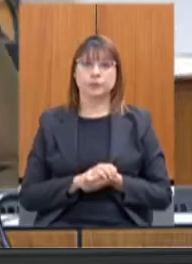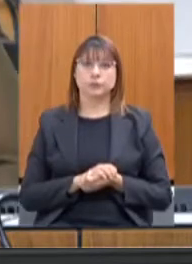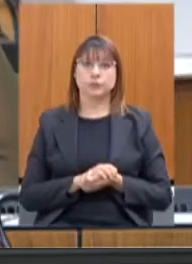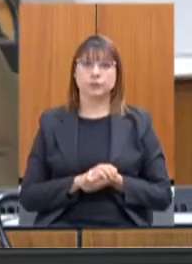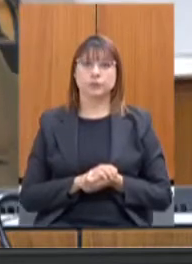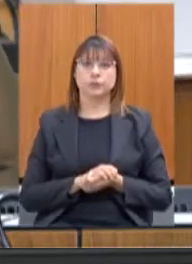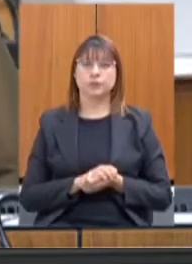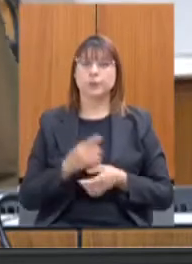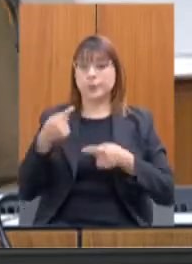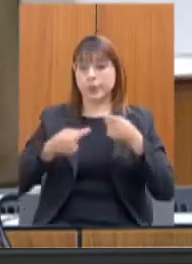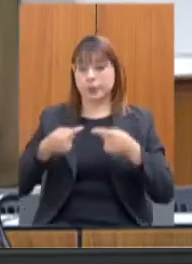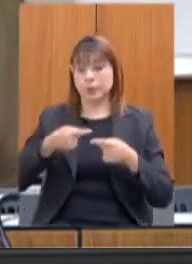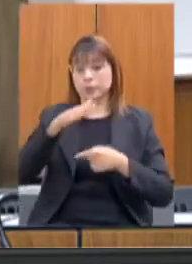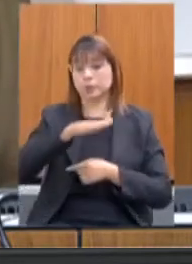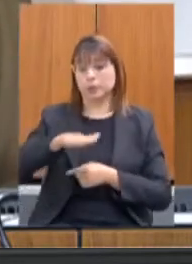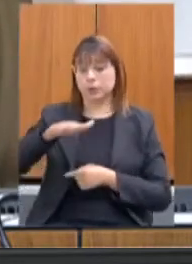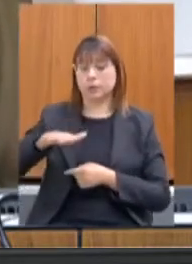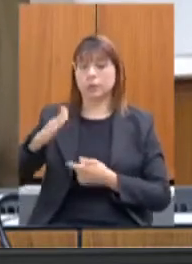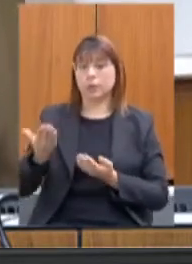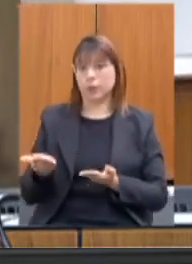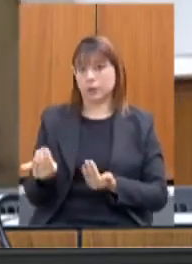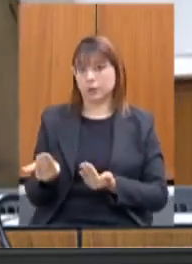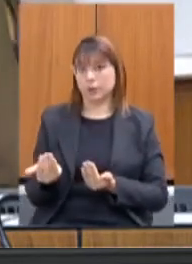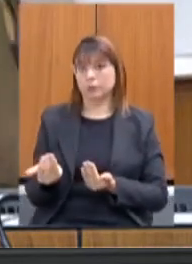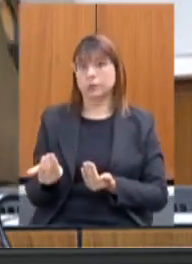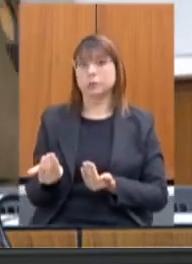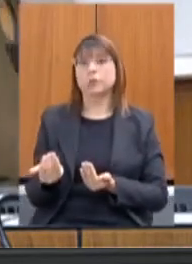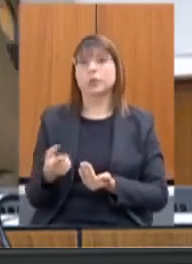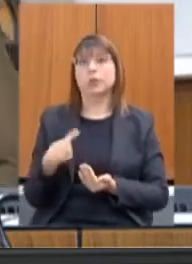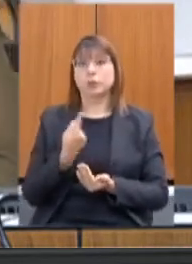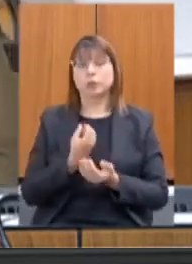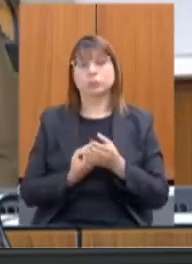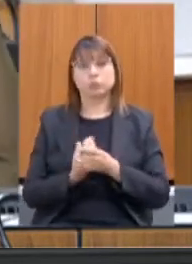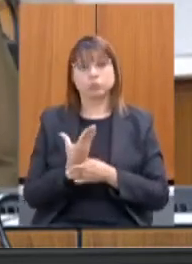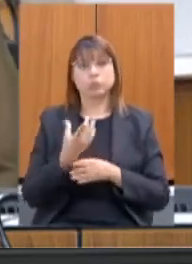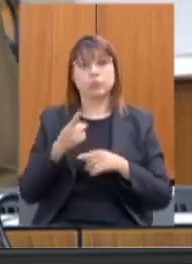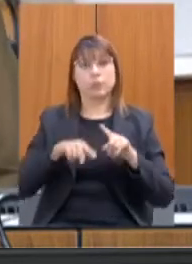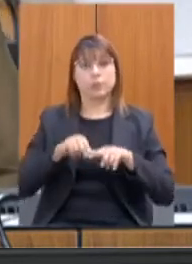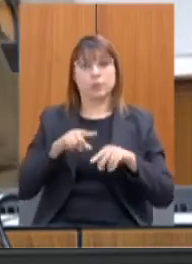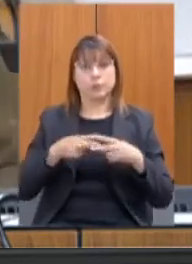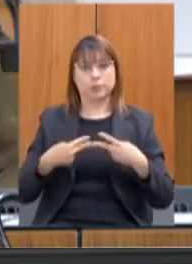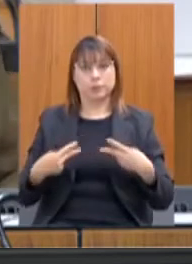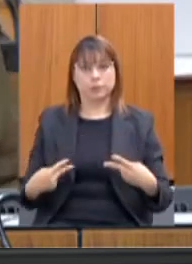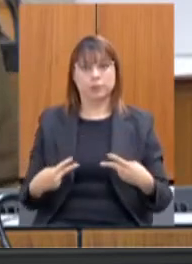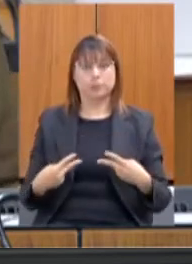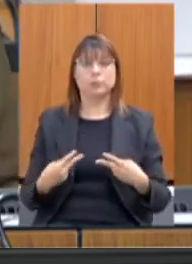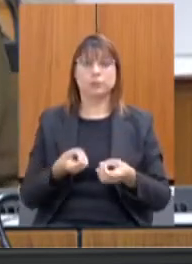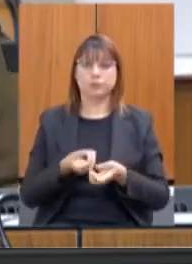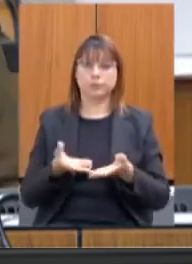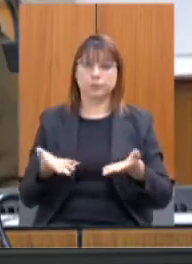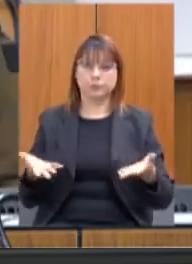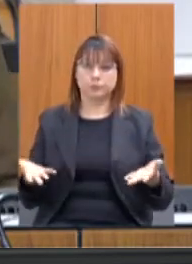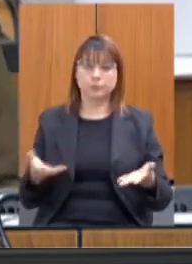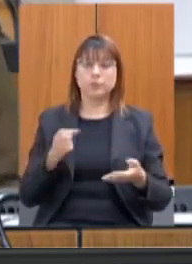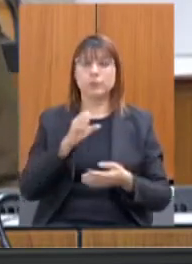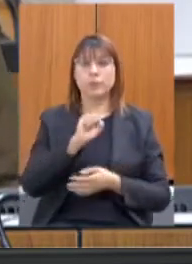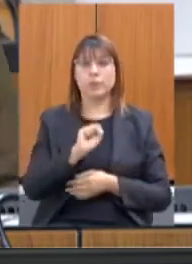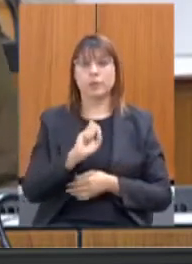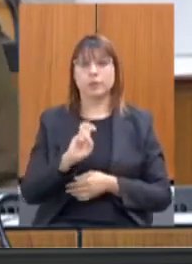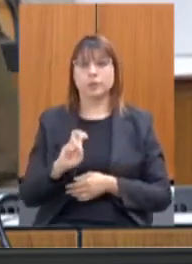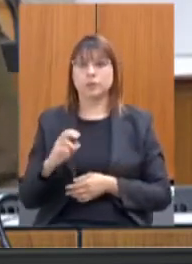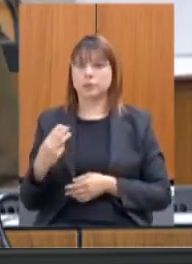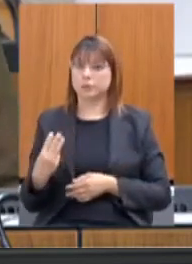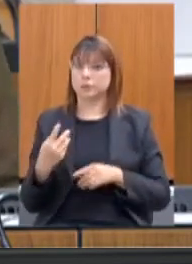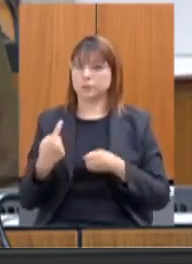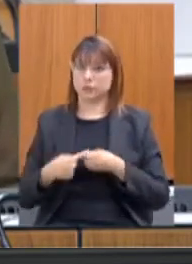Política para criança e adolescente. Nós fizemos materiais de referência publicados e disponibilizados aos 853